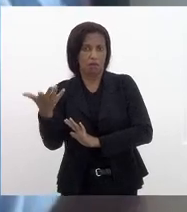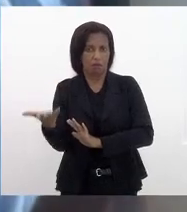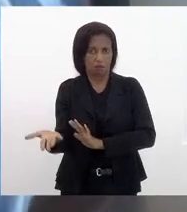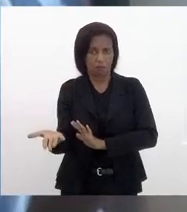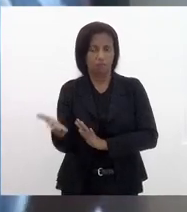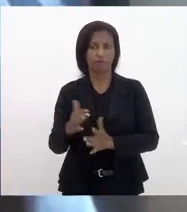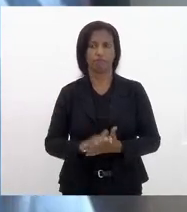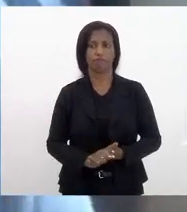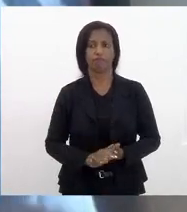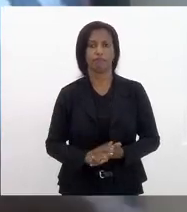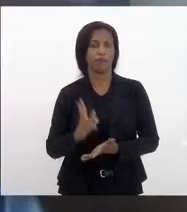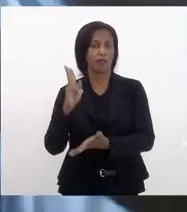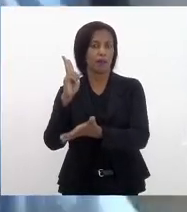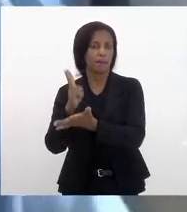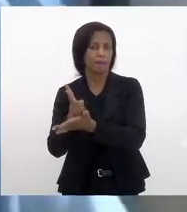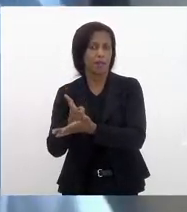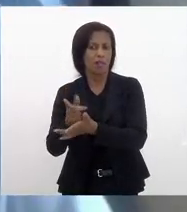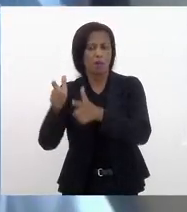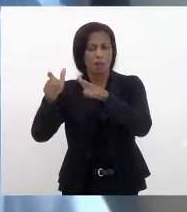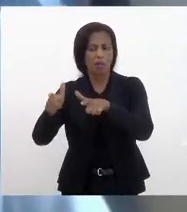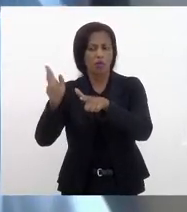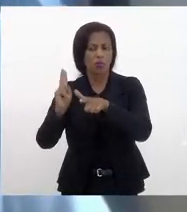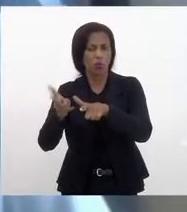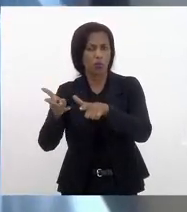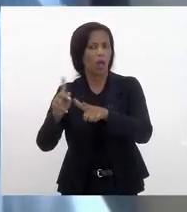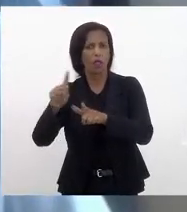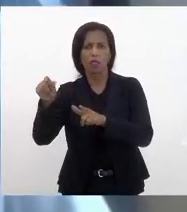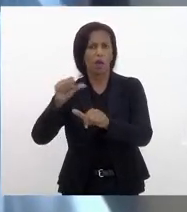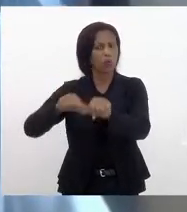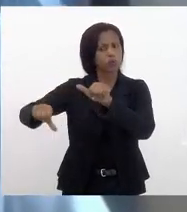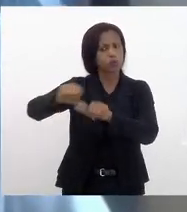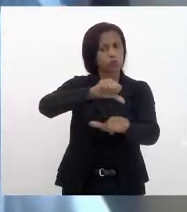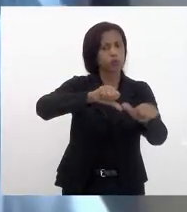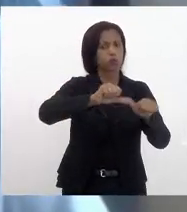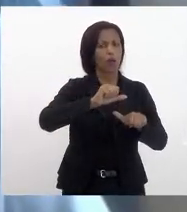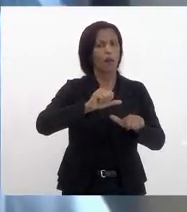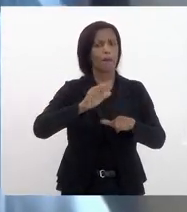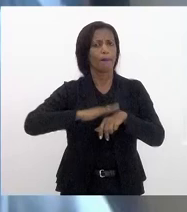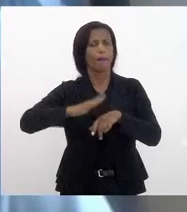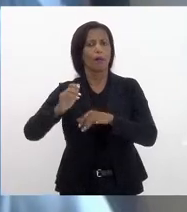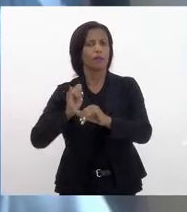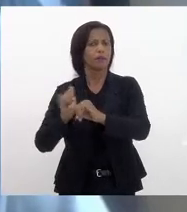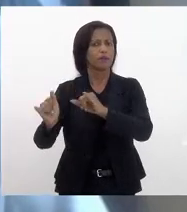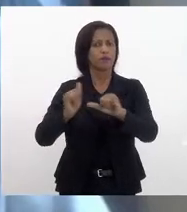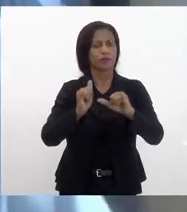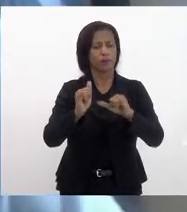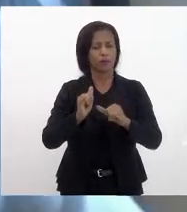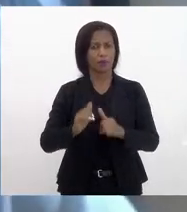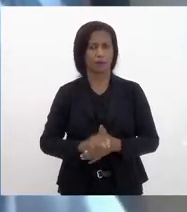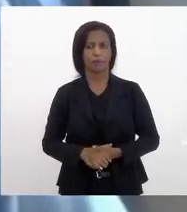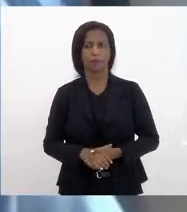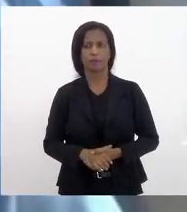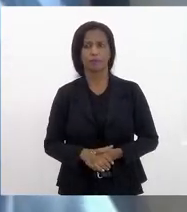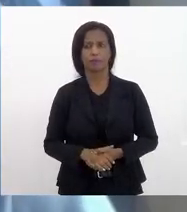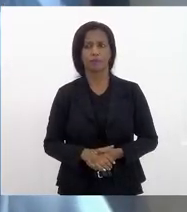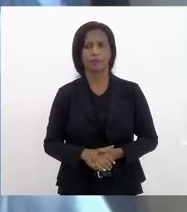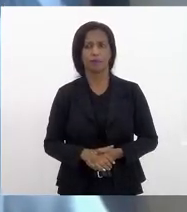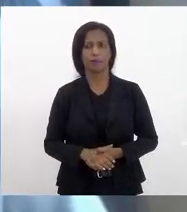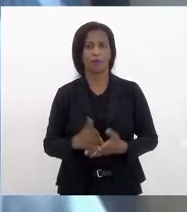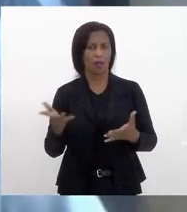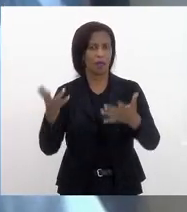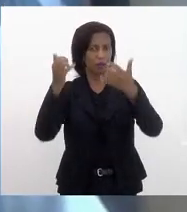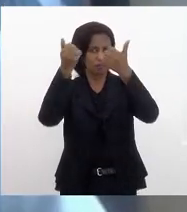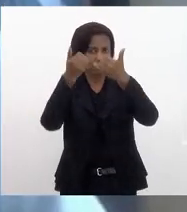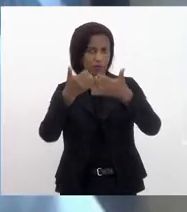mesmo local e que extraiam a maior informação possível, que tenha a maior efetividade possível. E era essa a